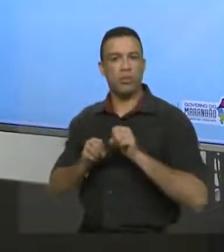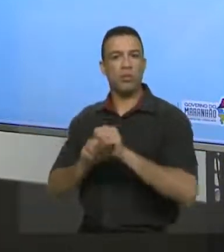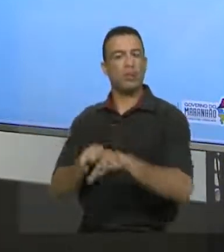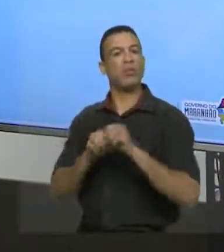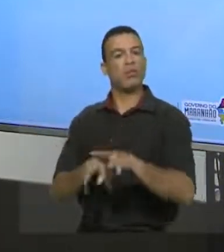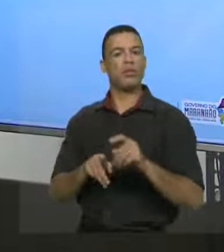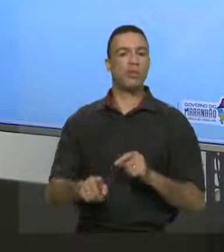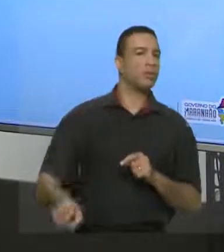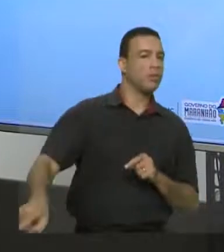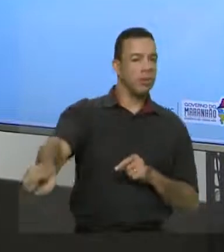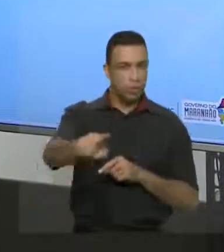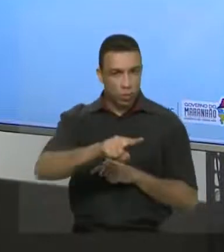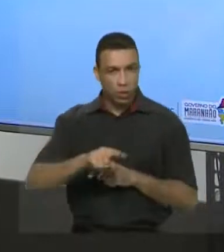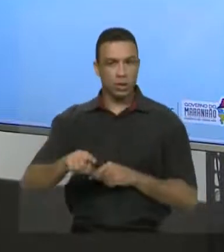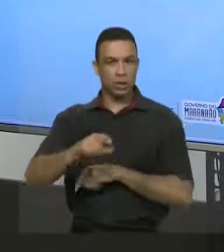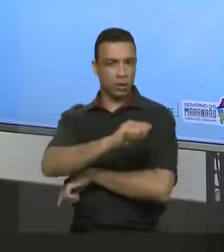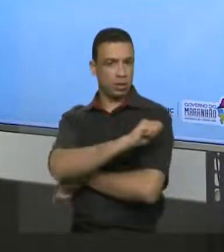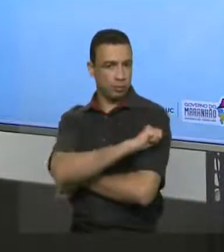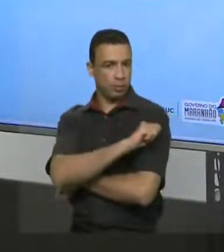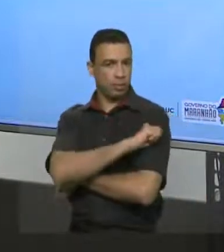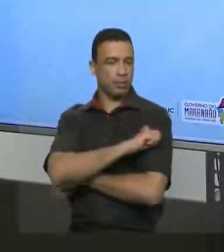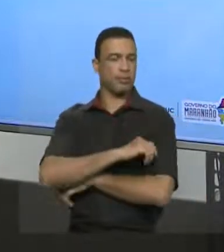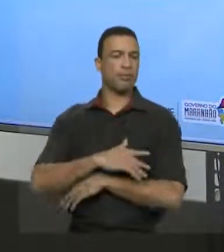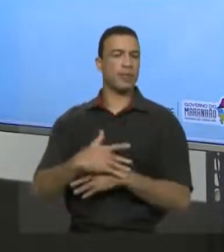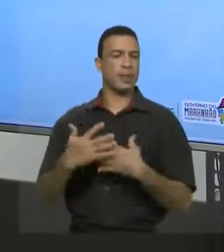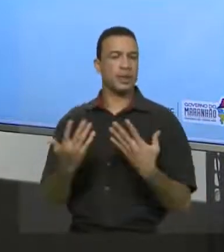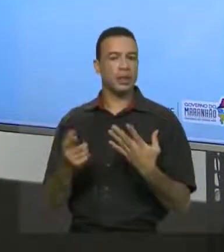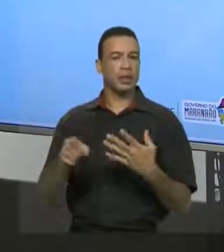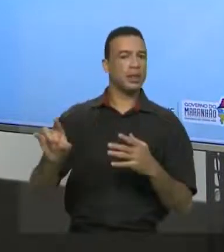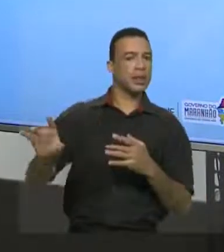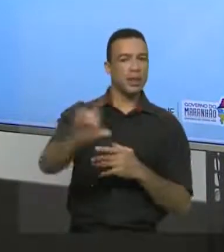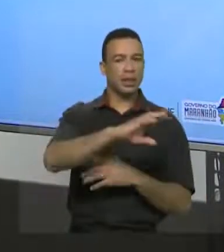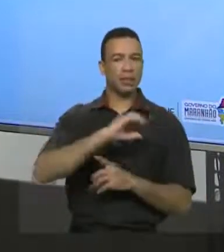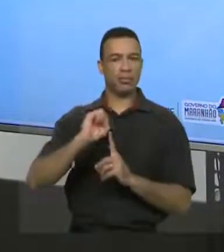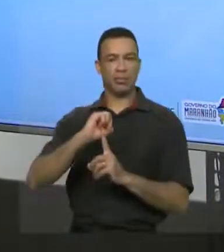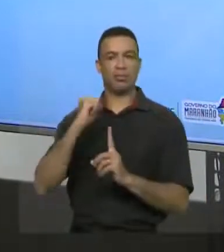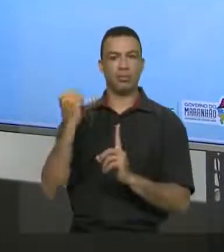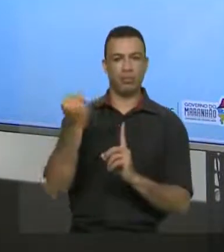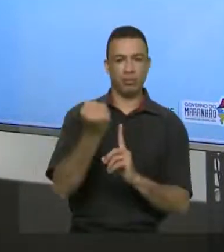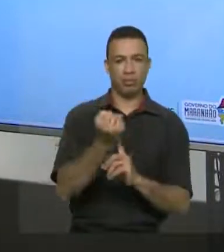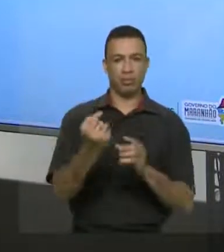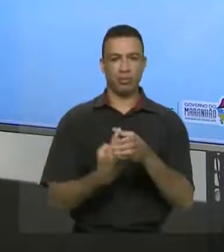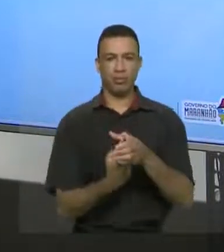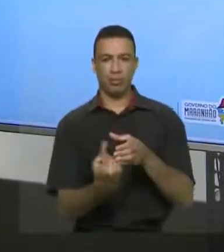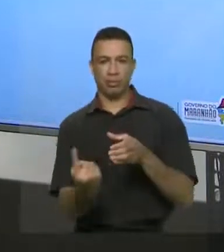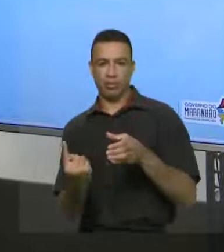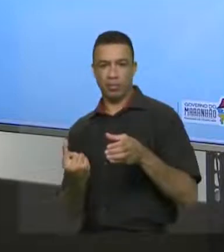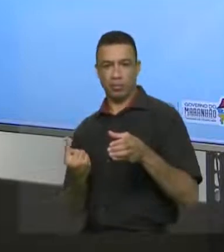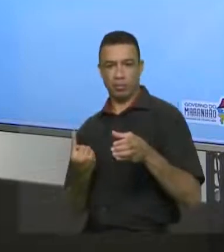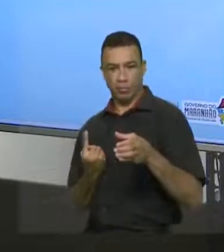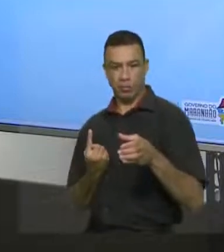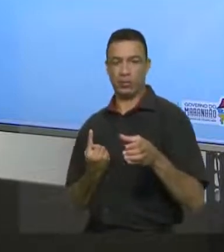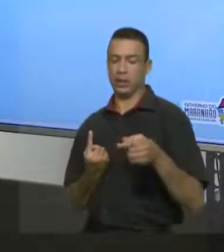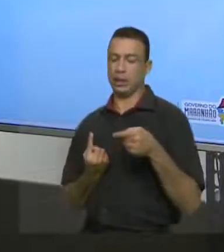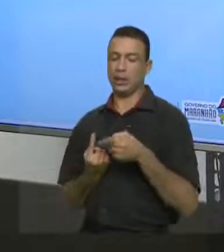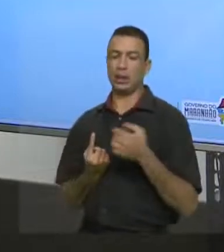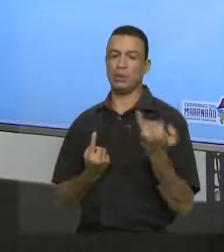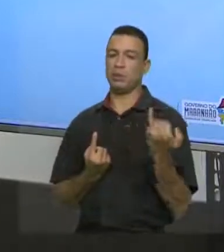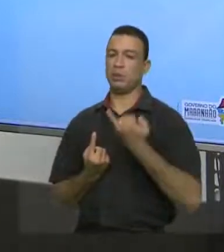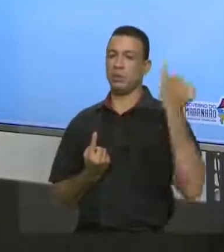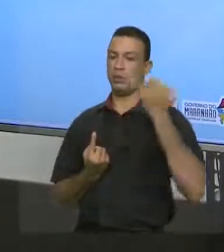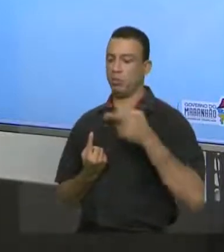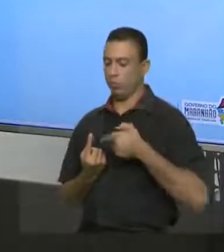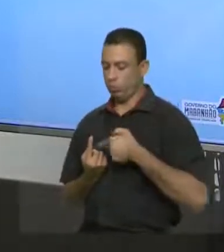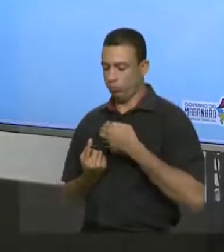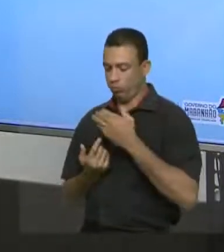momento delicado, né? Da nossa realidade, que é o distanciamento social. É importante que ele seja muito